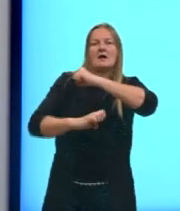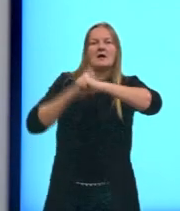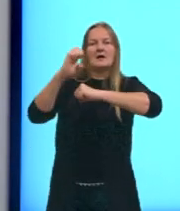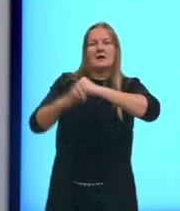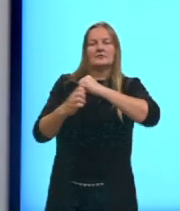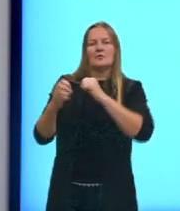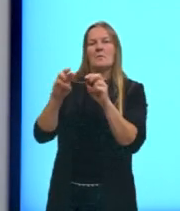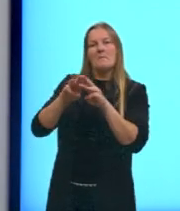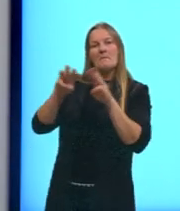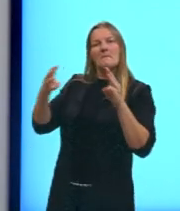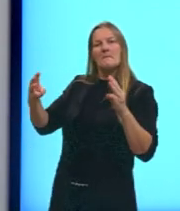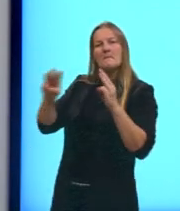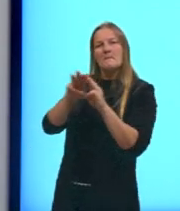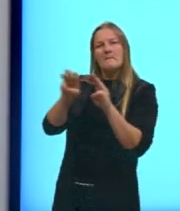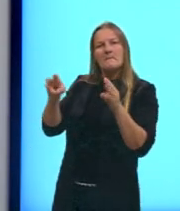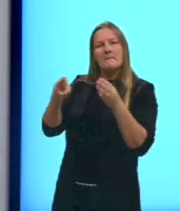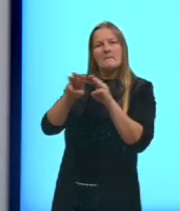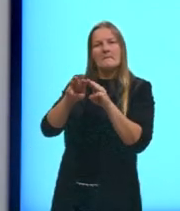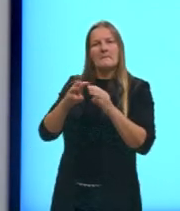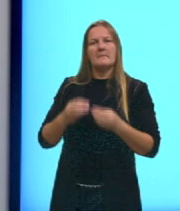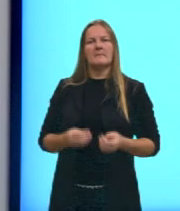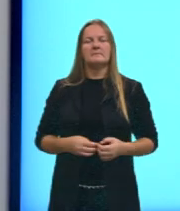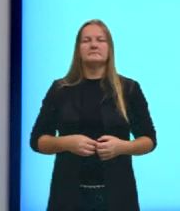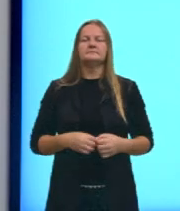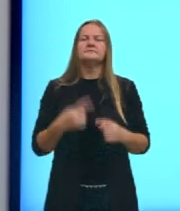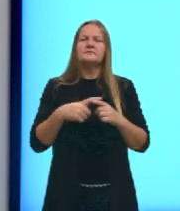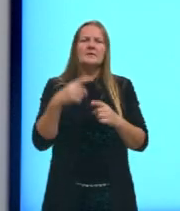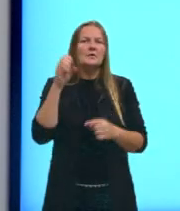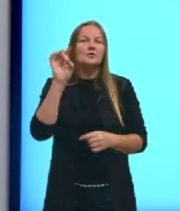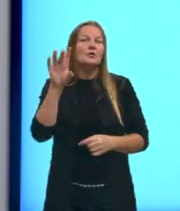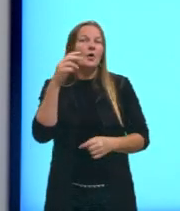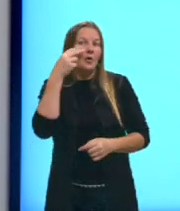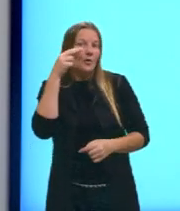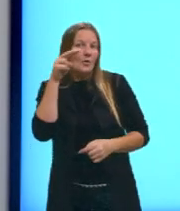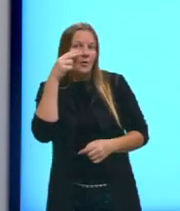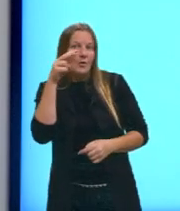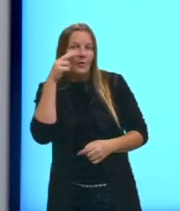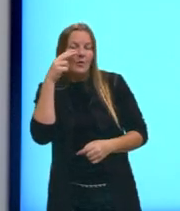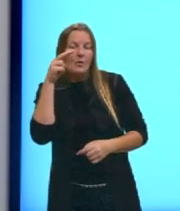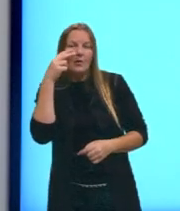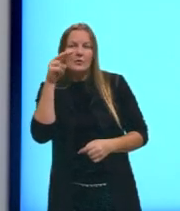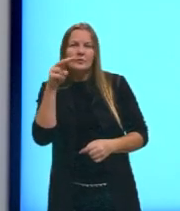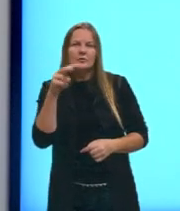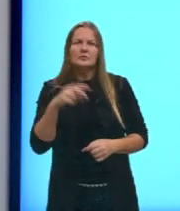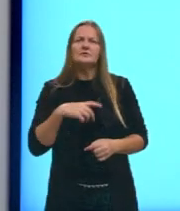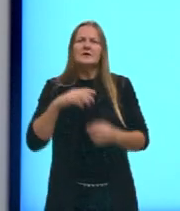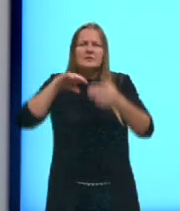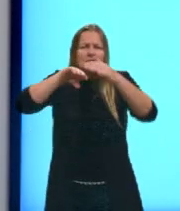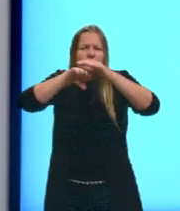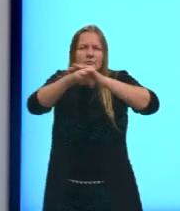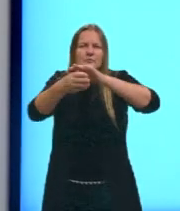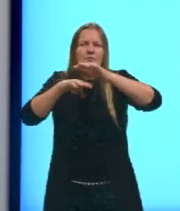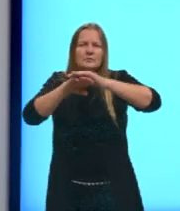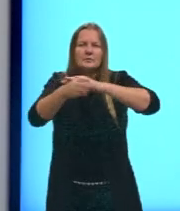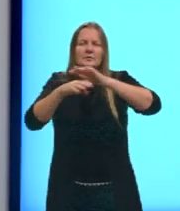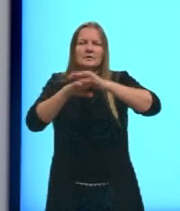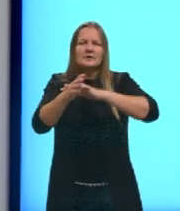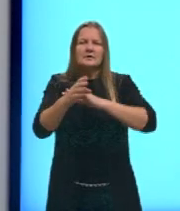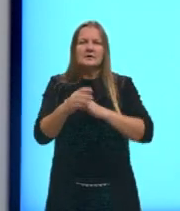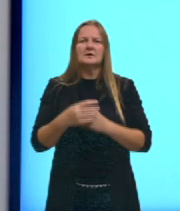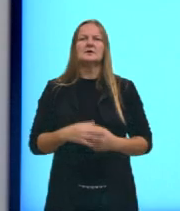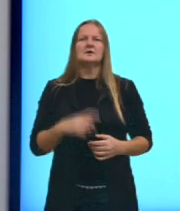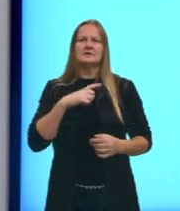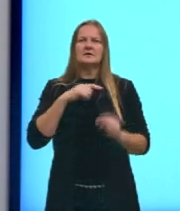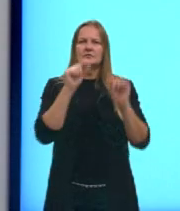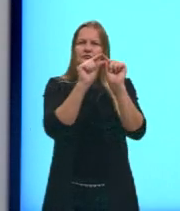gurizada? E para nós é justamente, no nosso olho, por exemplo, os nossos olhos, eles são adaptados a uma faixa,